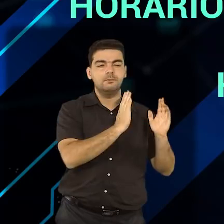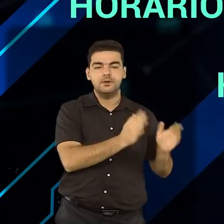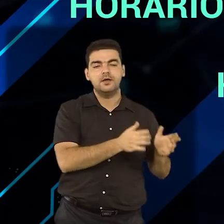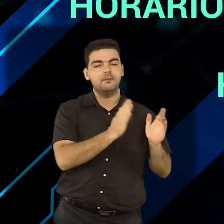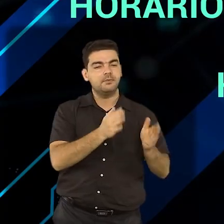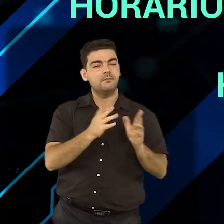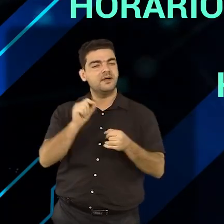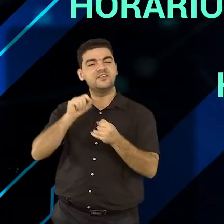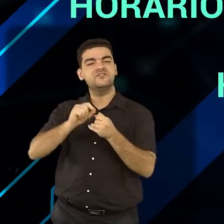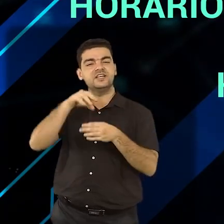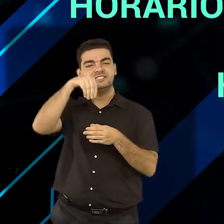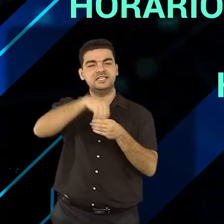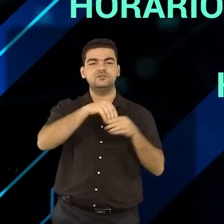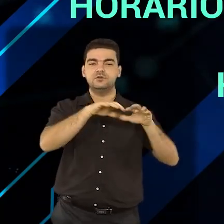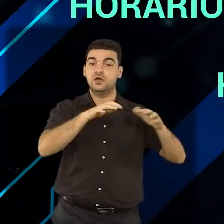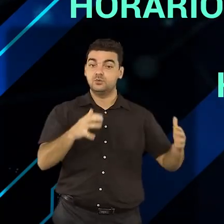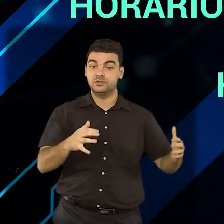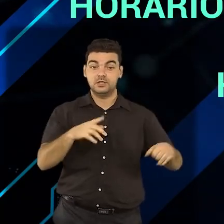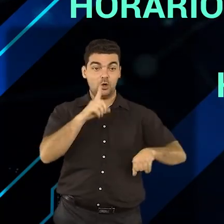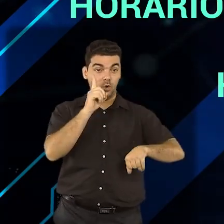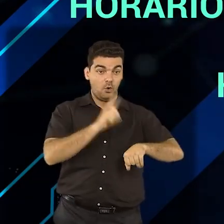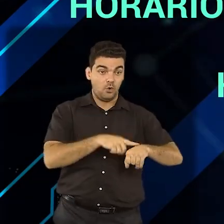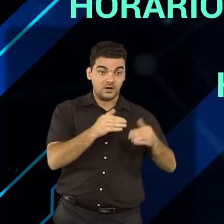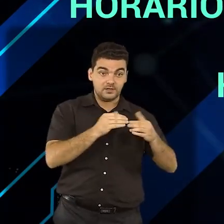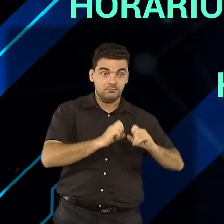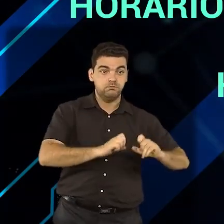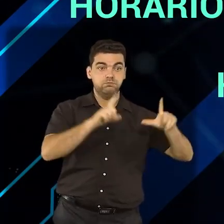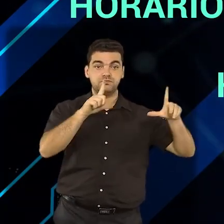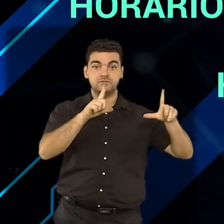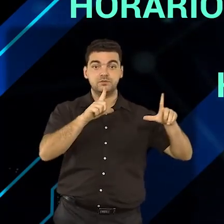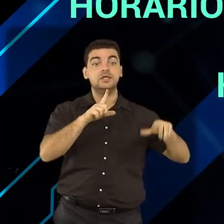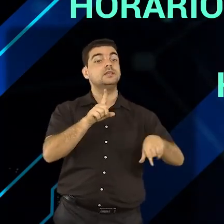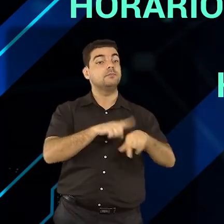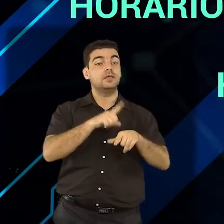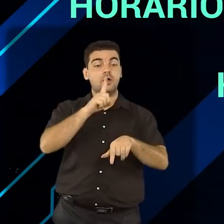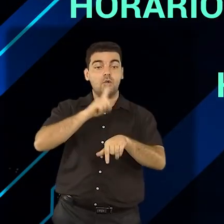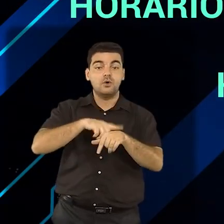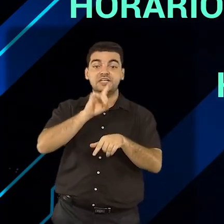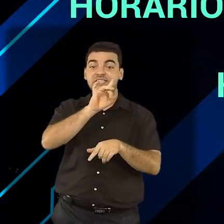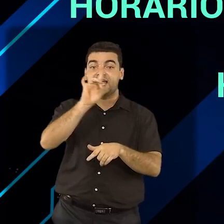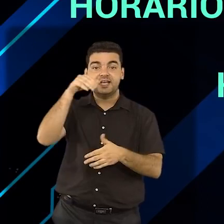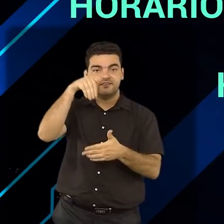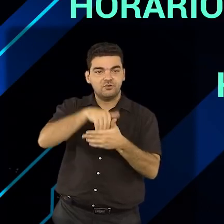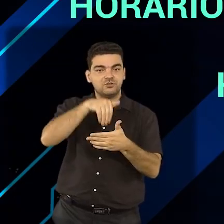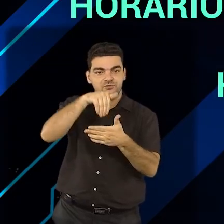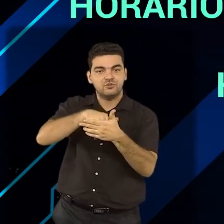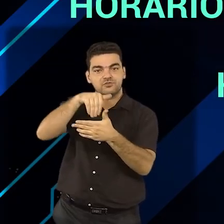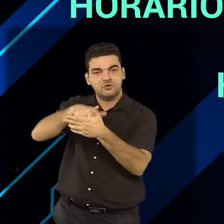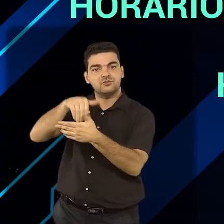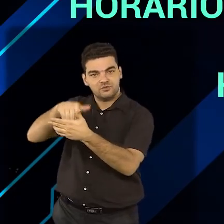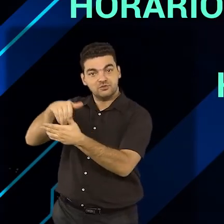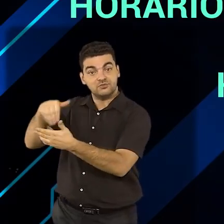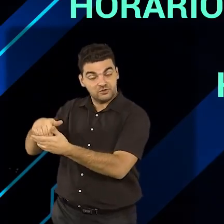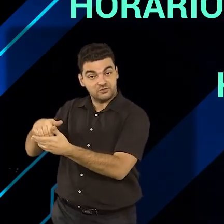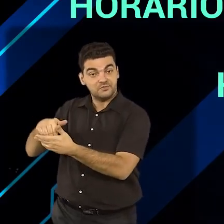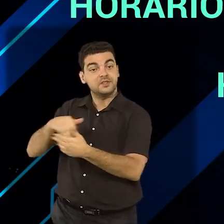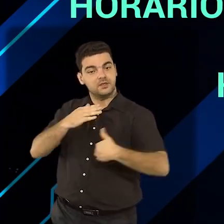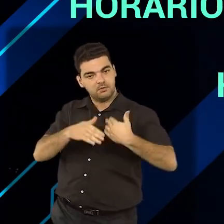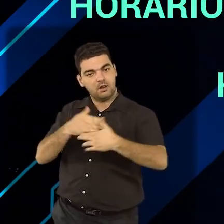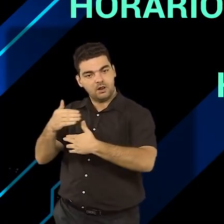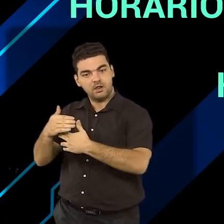realizadas na urna. Horário em que foi ligada, horário em que o primeiro eleitor foi habilitado, e assim